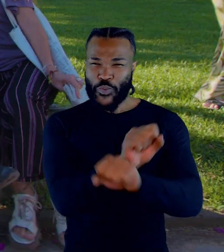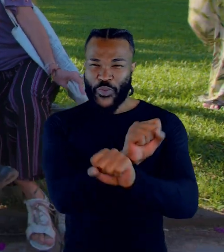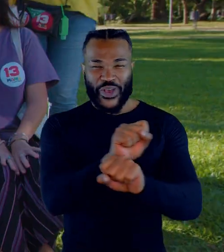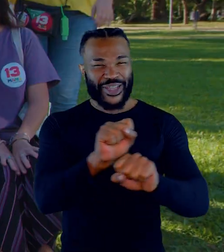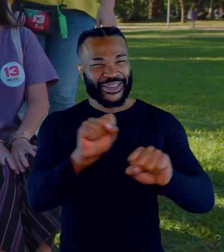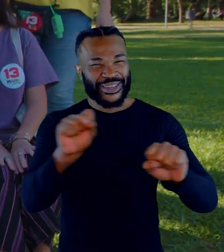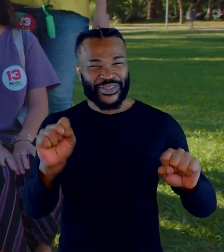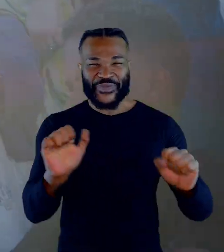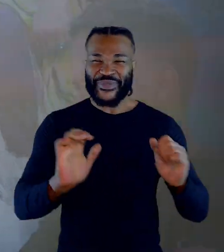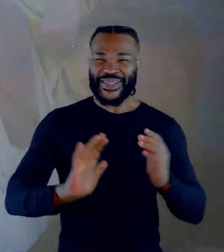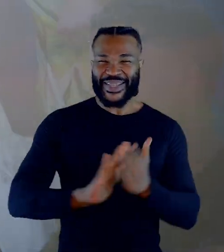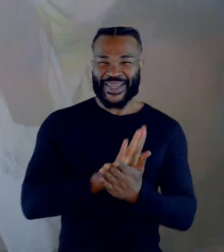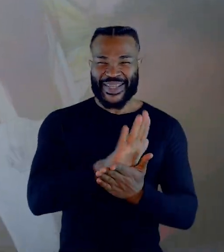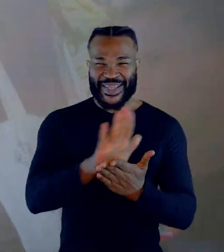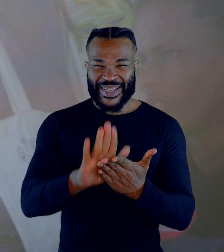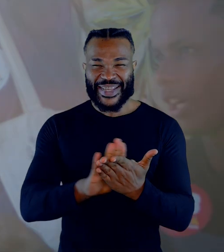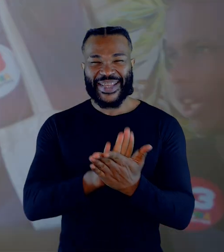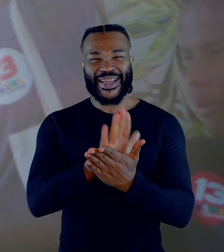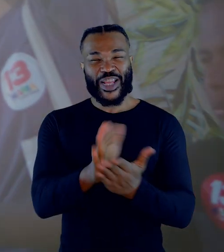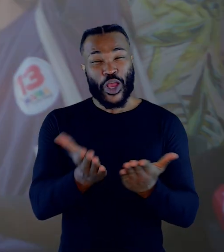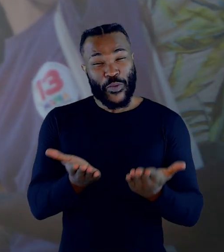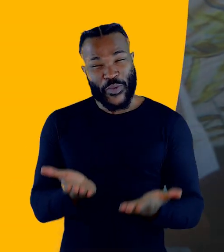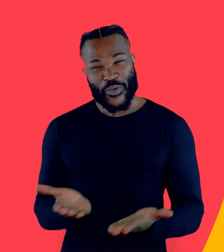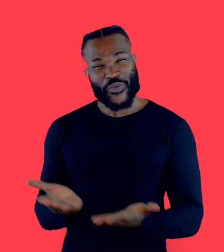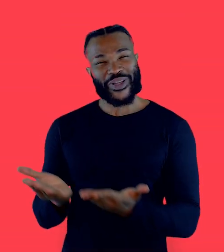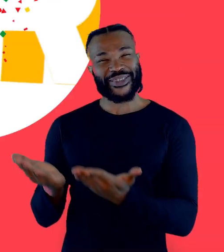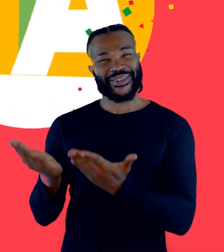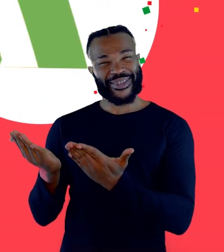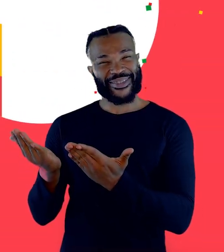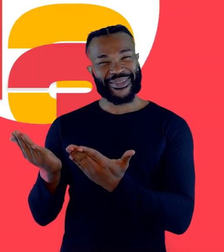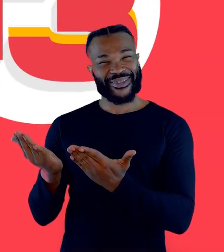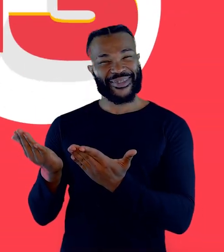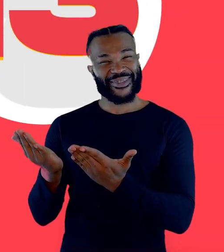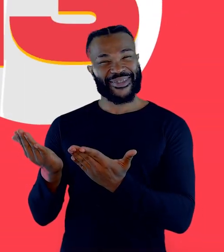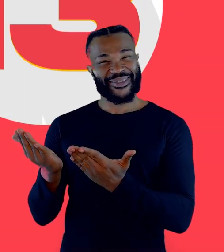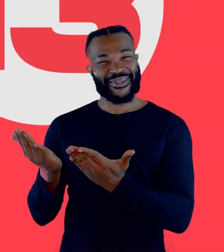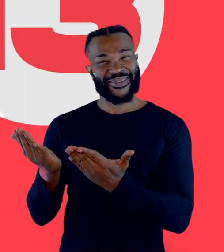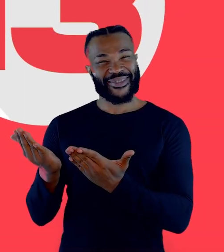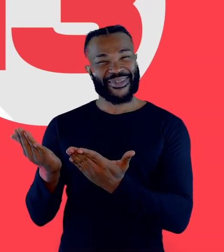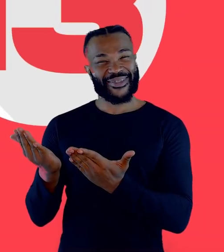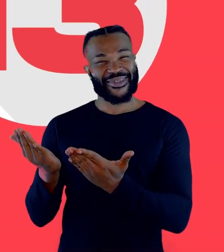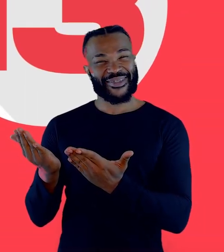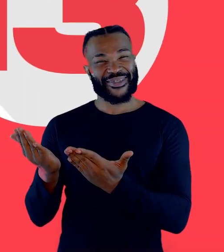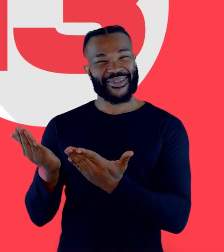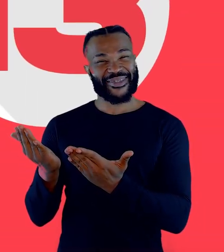nada é impossível. É 13! Maria, é impossível! É 13! A CIDADE NO